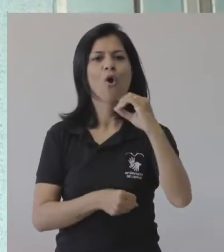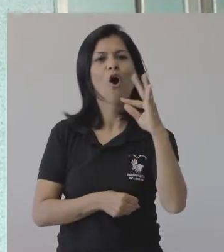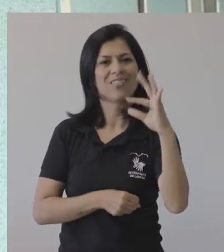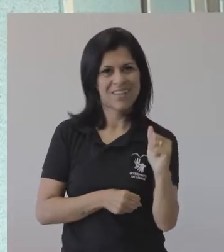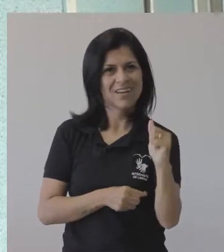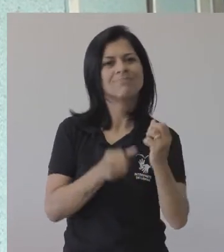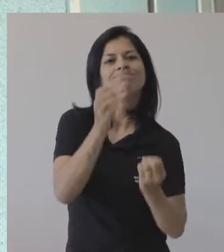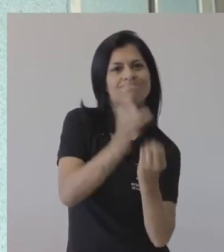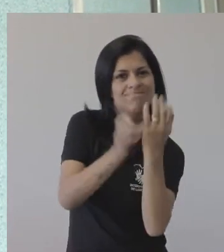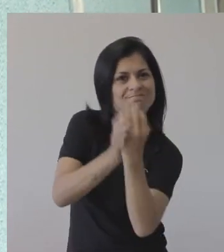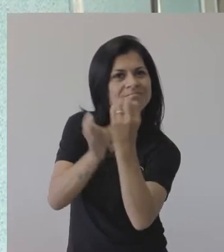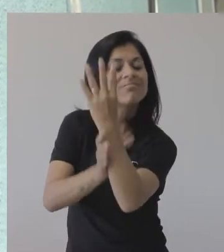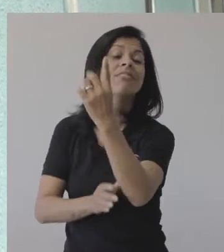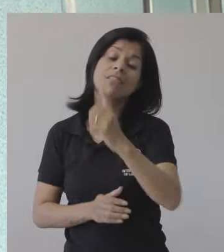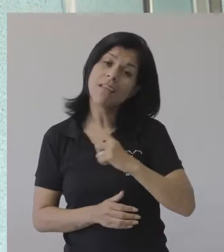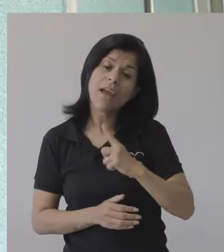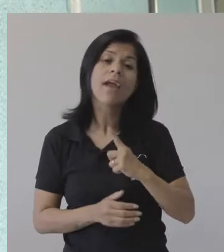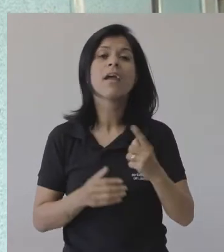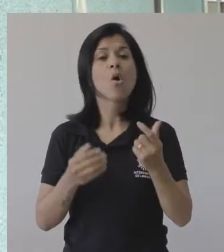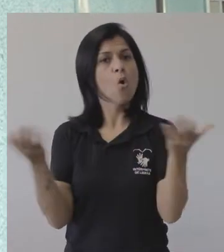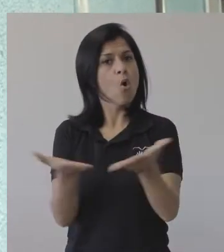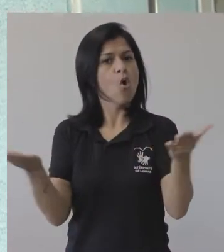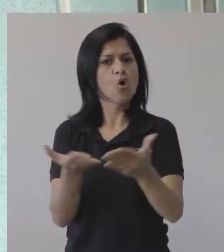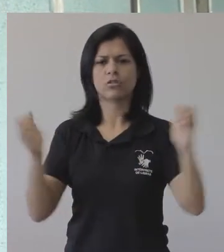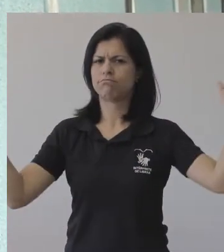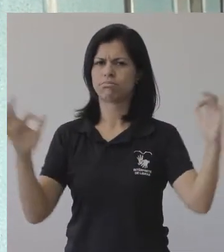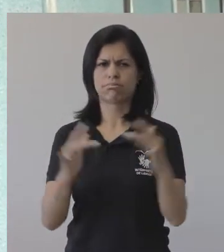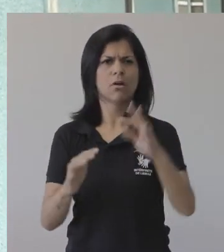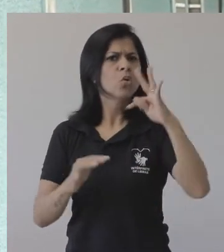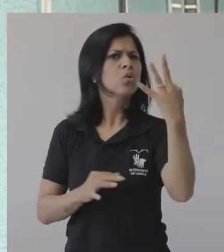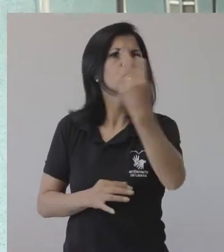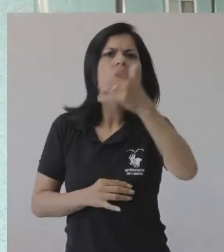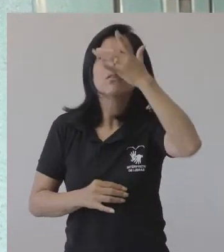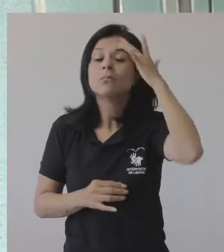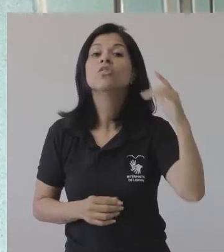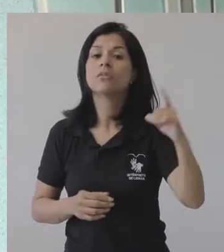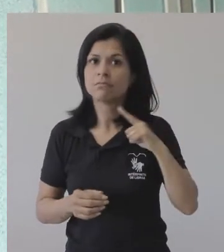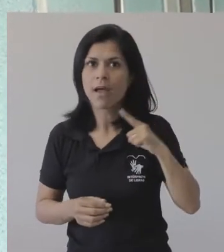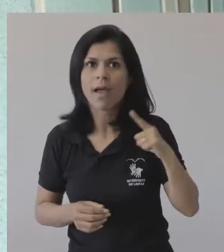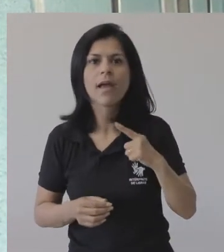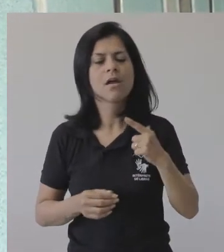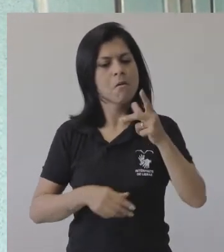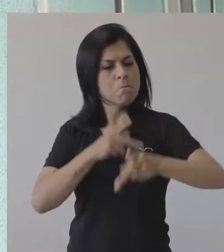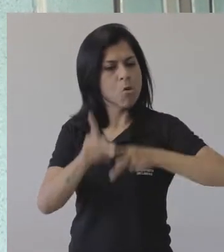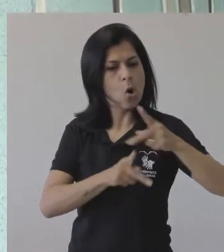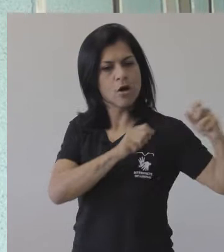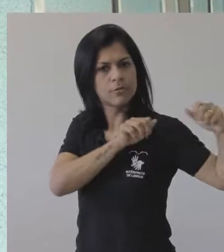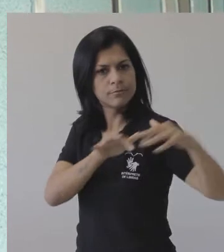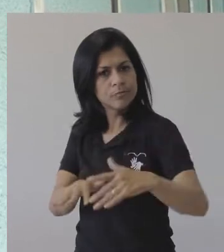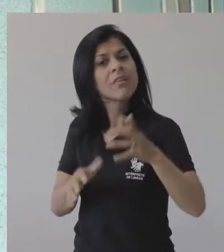política de ações afirmativas, uma universidade que hoje é plural, que é diversa e que tem um público que necessita de